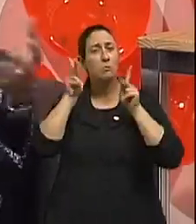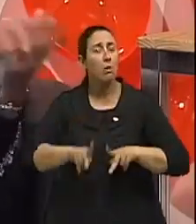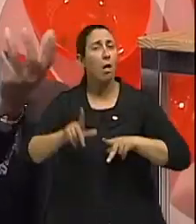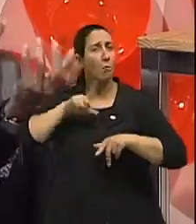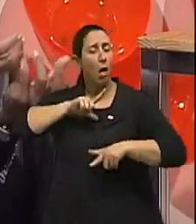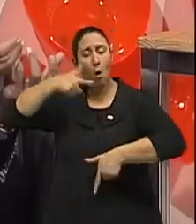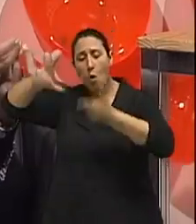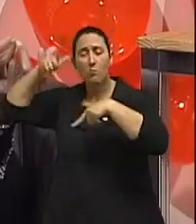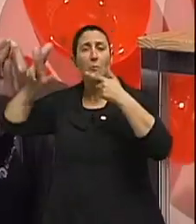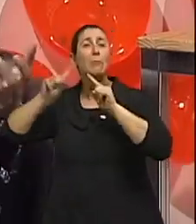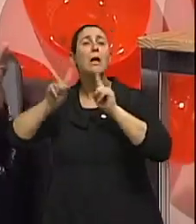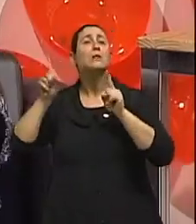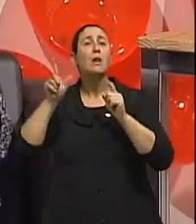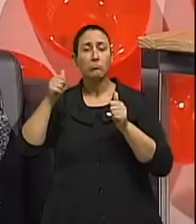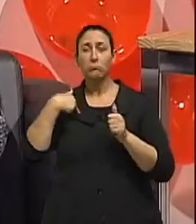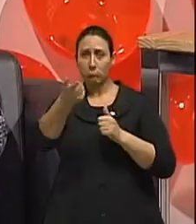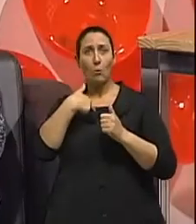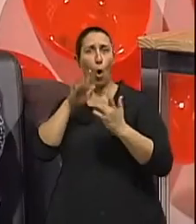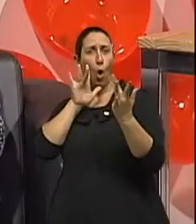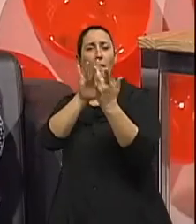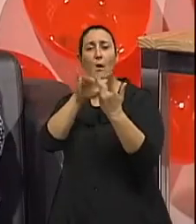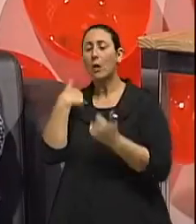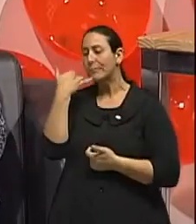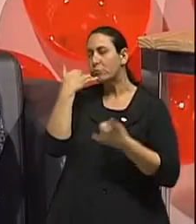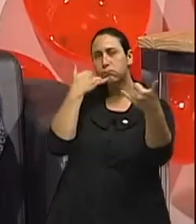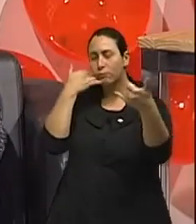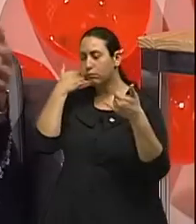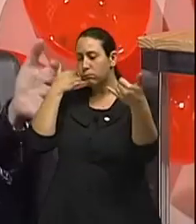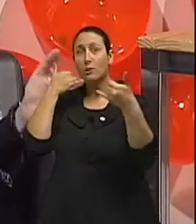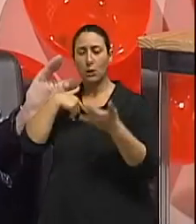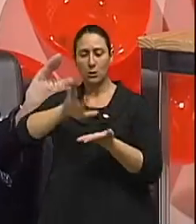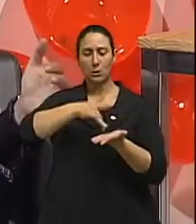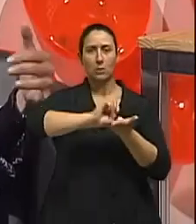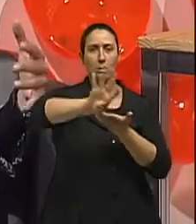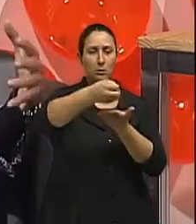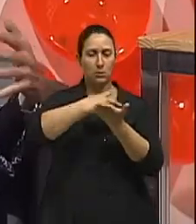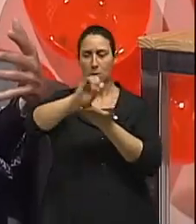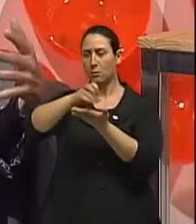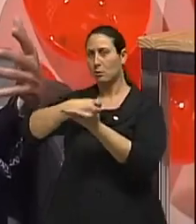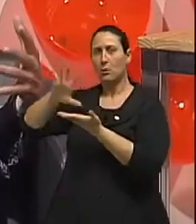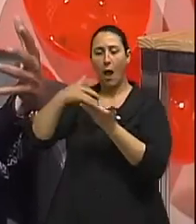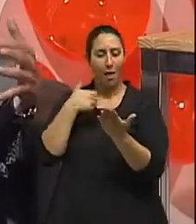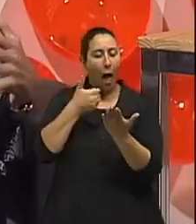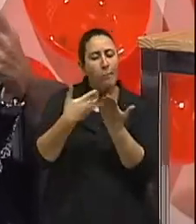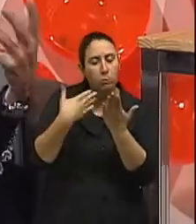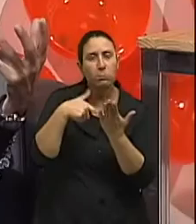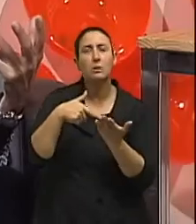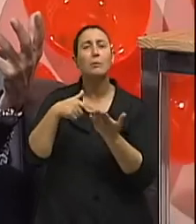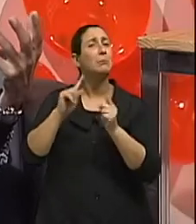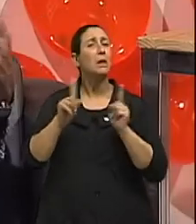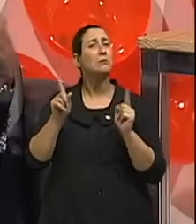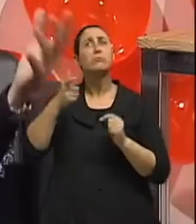mas elas não estão convivendo, elas estão no seu celular, né? Então, isso faz com que a pessoa sinta que ela é tão